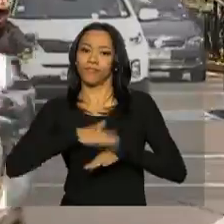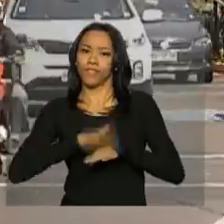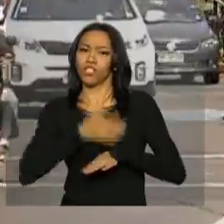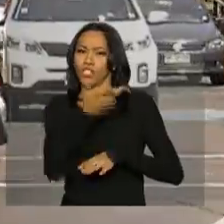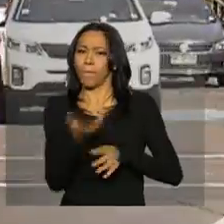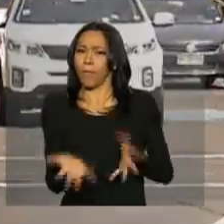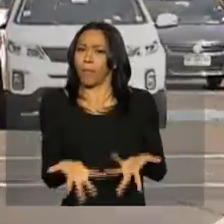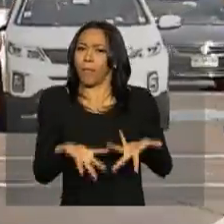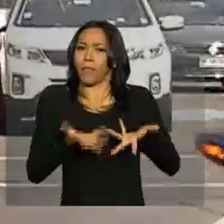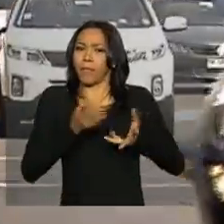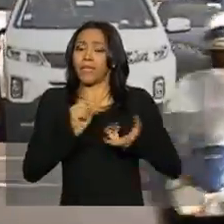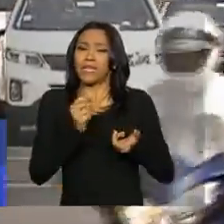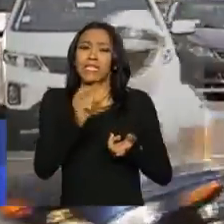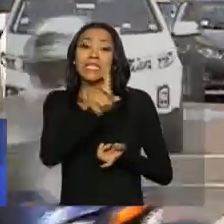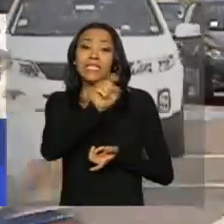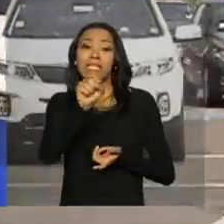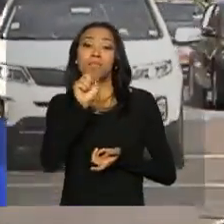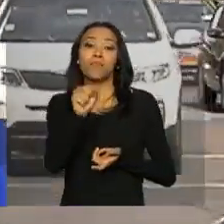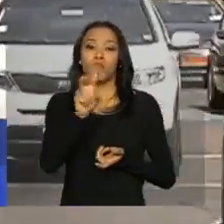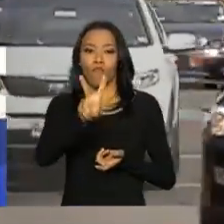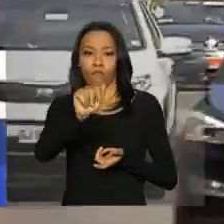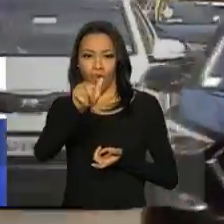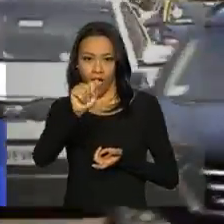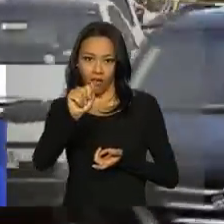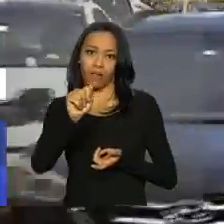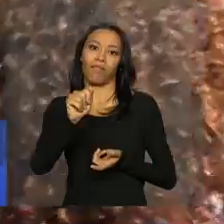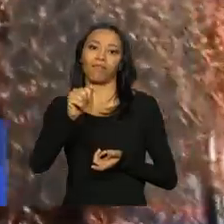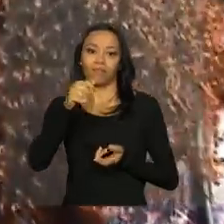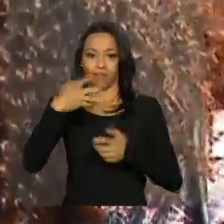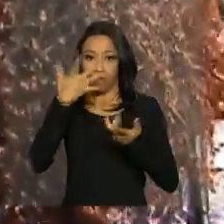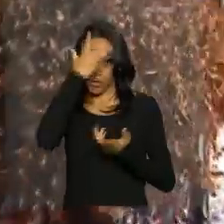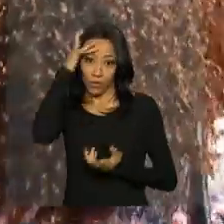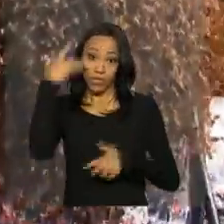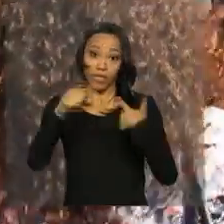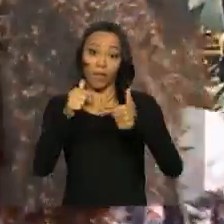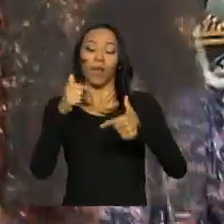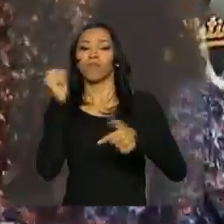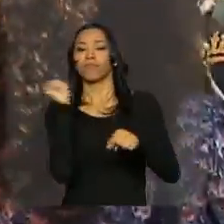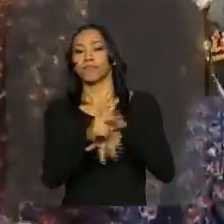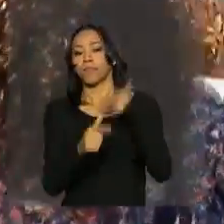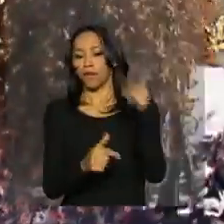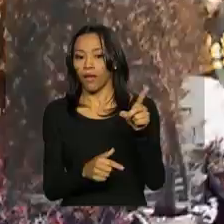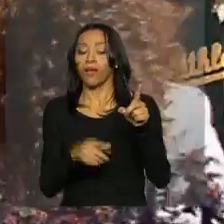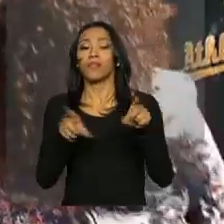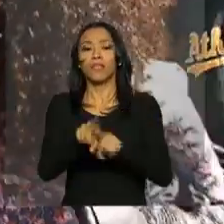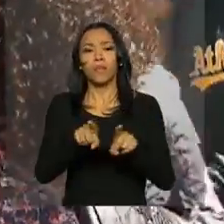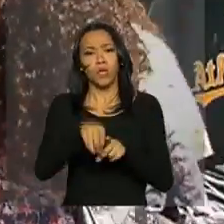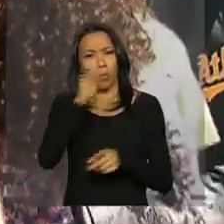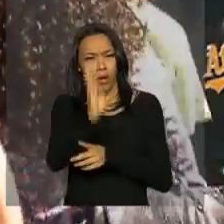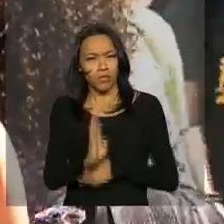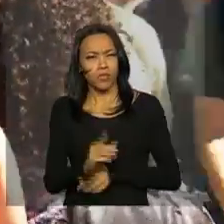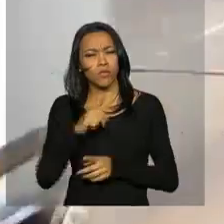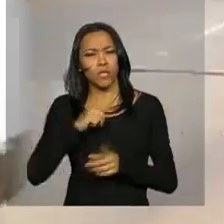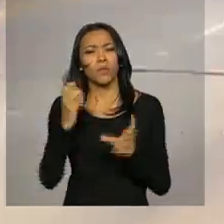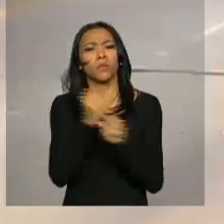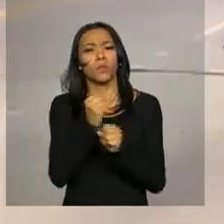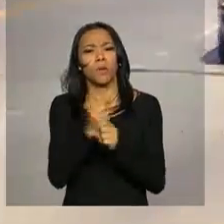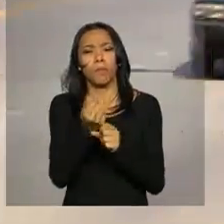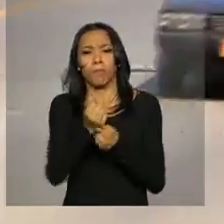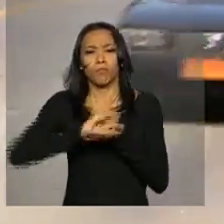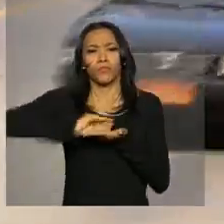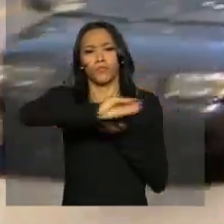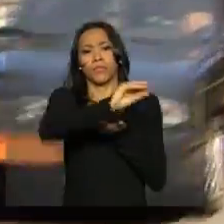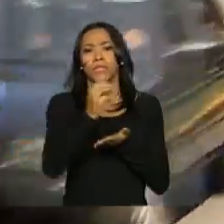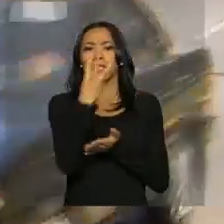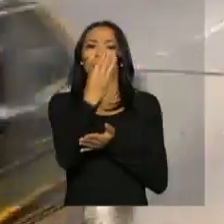geraram mais de 100 mil vagas de trabalho para brasileiros. Já o Brasil registra investimentos na economia do Chile de mais